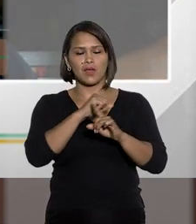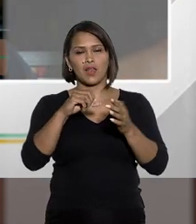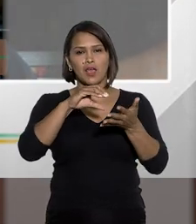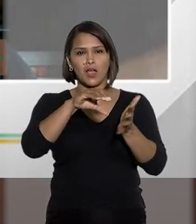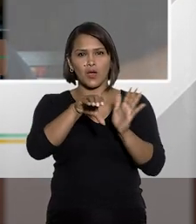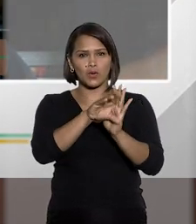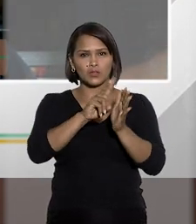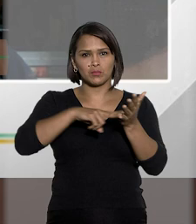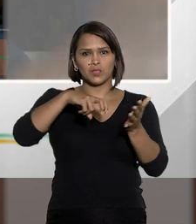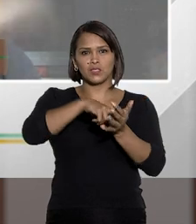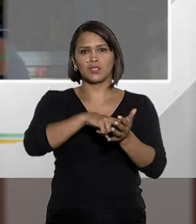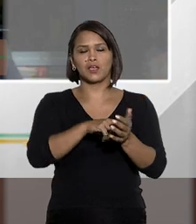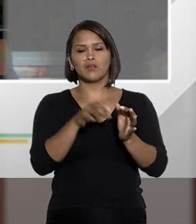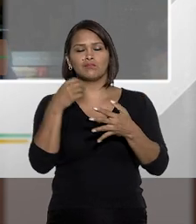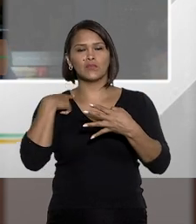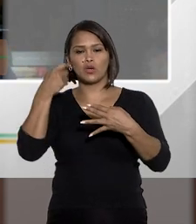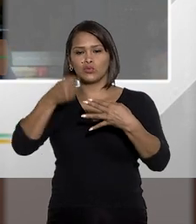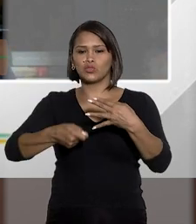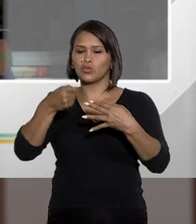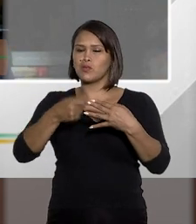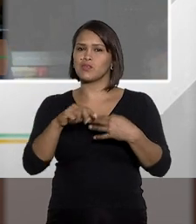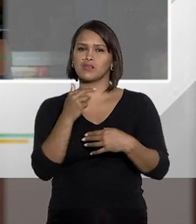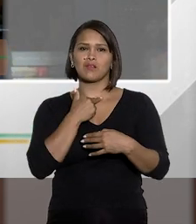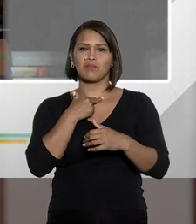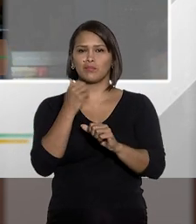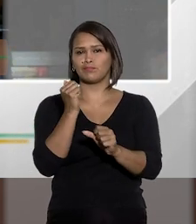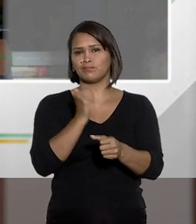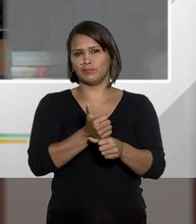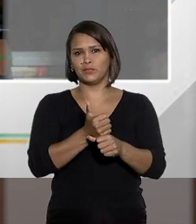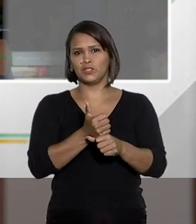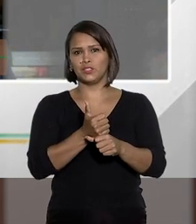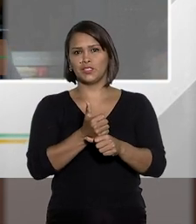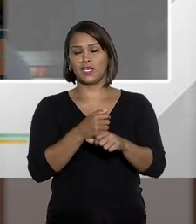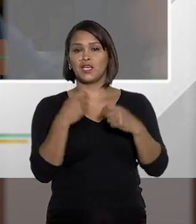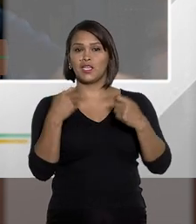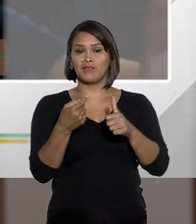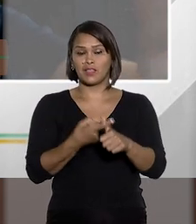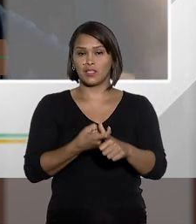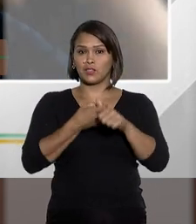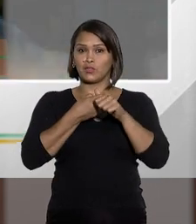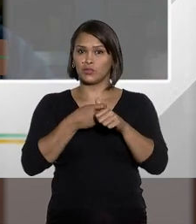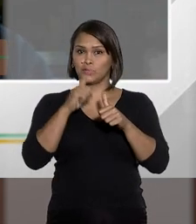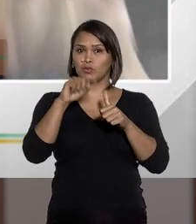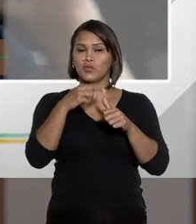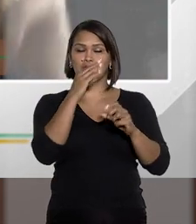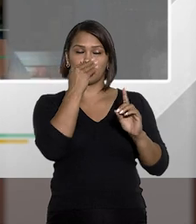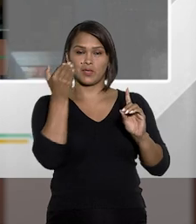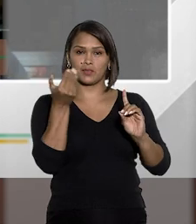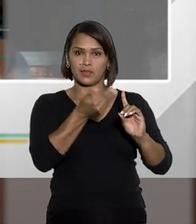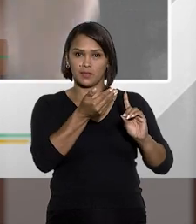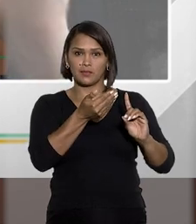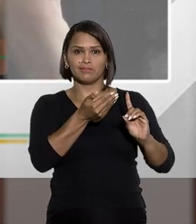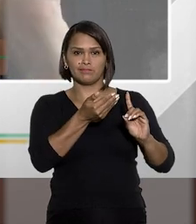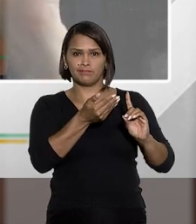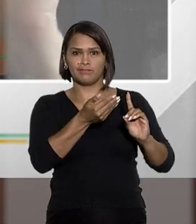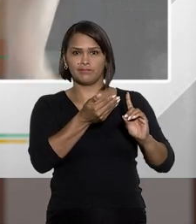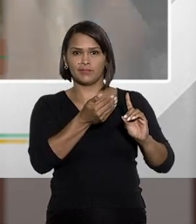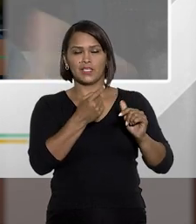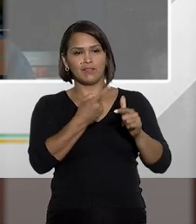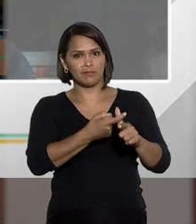com o código penal, o juiz não pode substituir pela prestação de serviço à comunidade. Vai ter que suspender o condenado